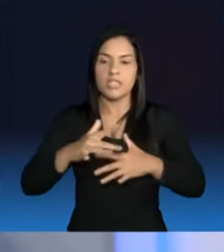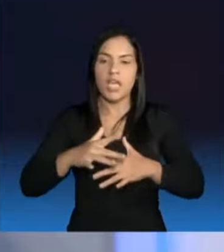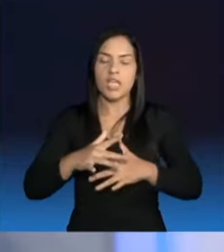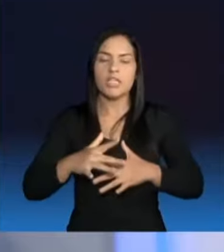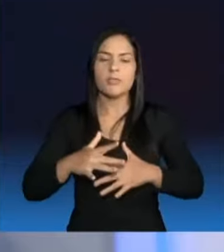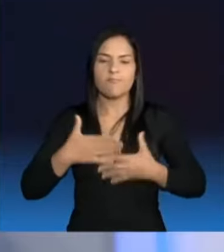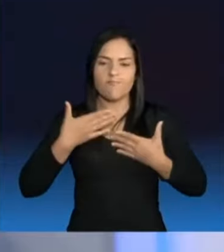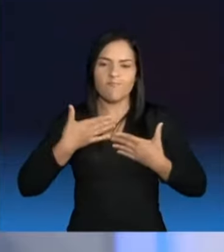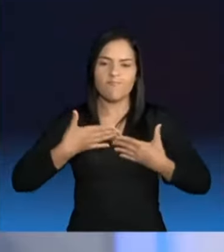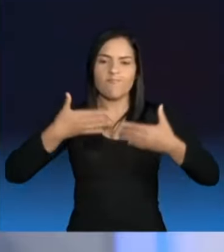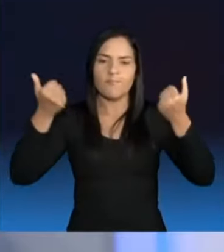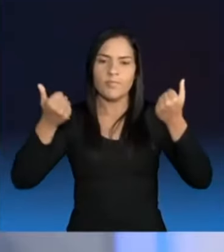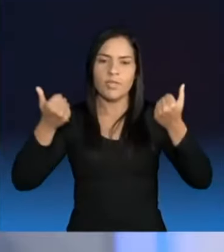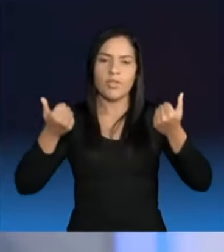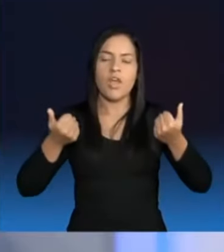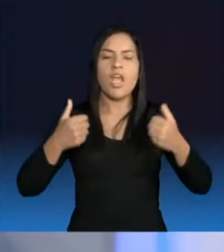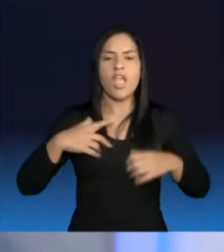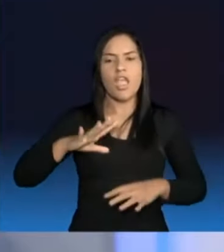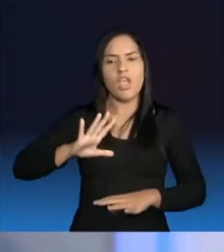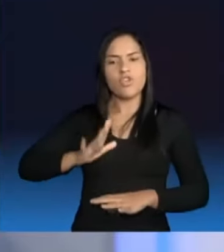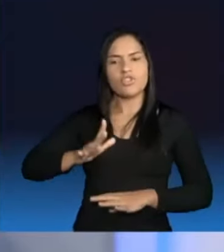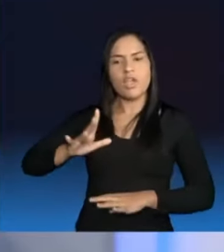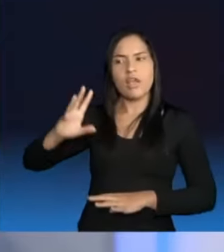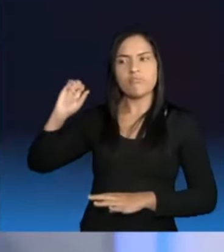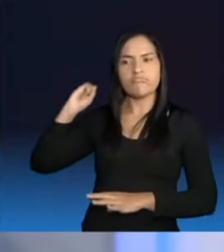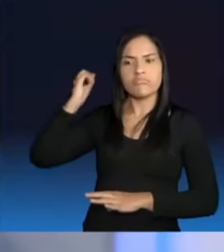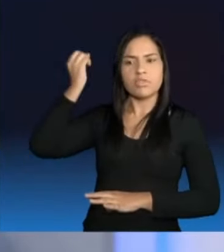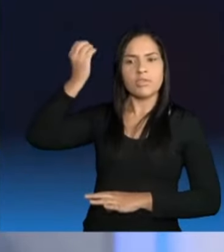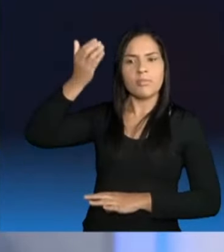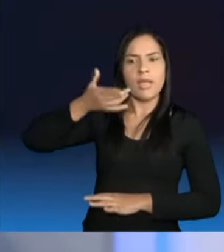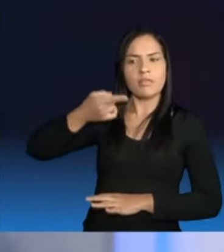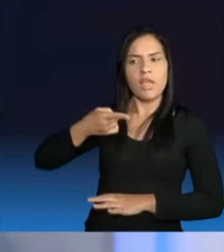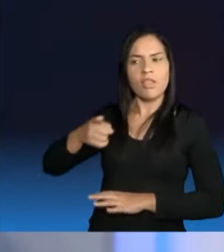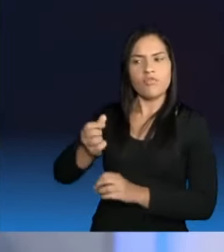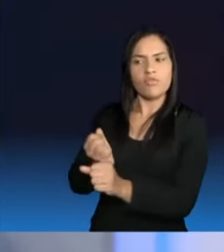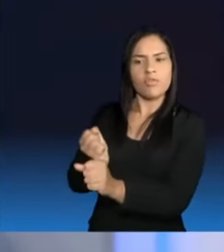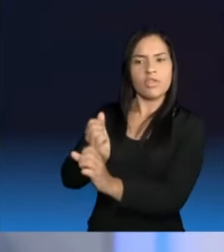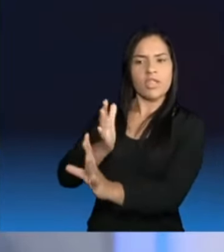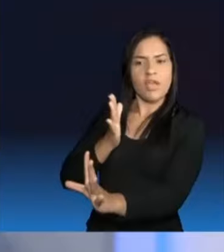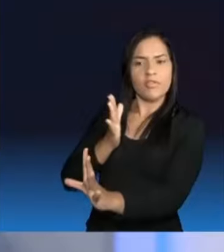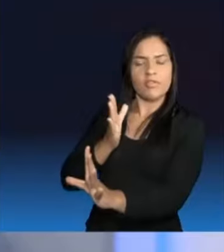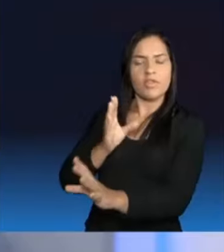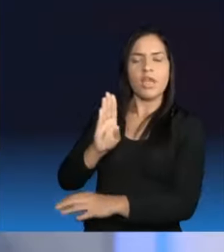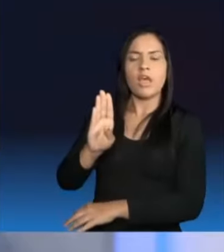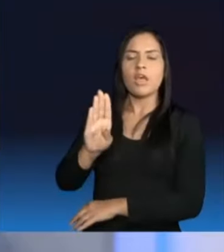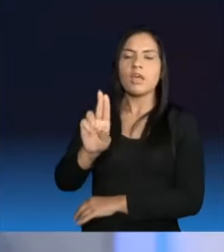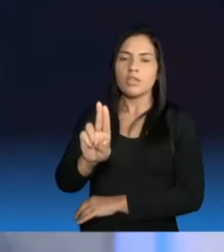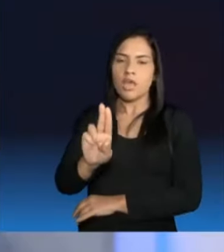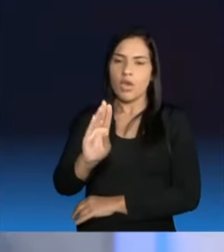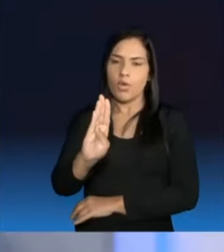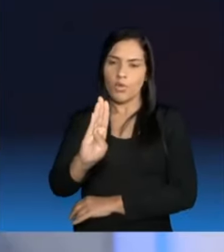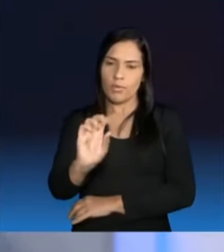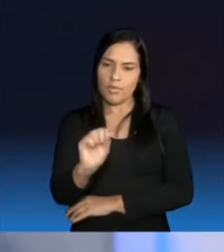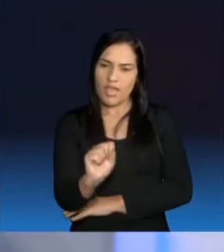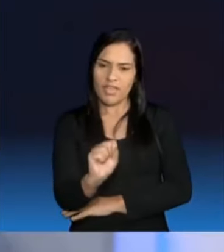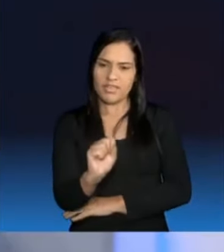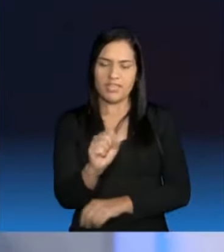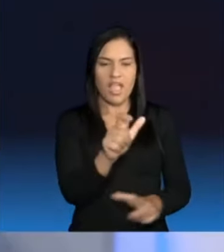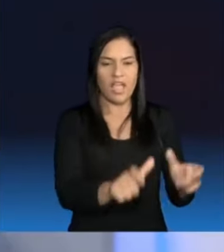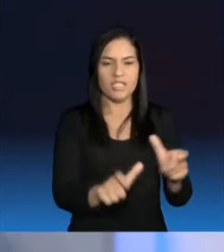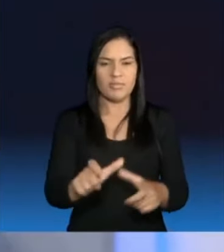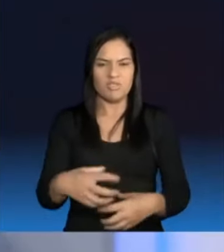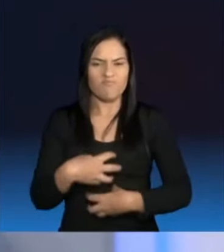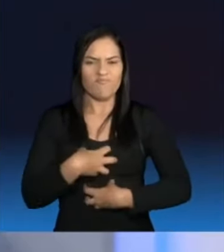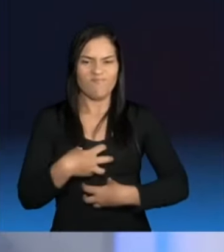numa madrugada, à fila de um OBS para ver o que aquelas pessoas estavam passando para praticamente se humilhando para esperar uma